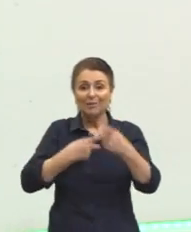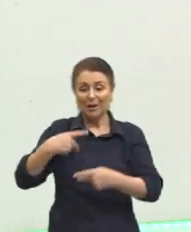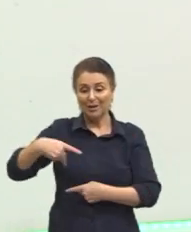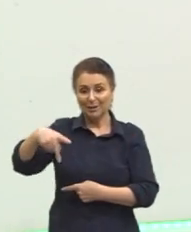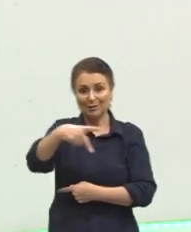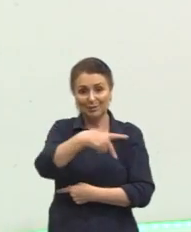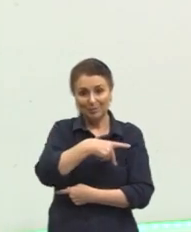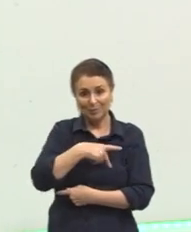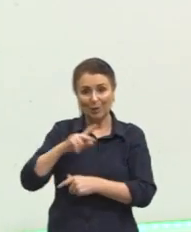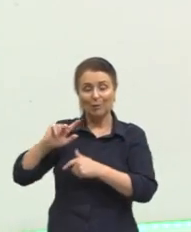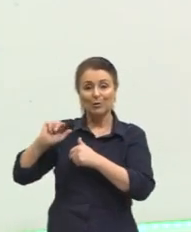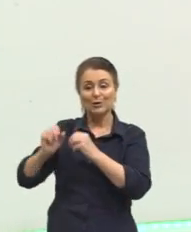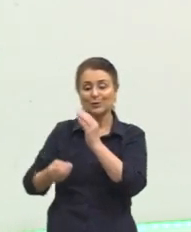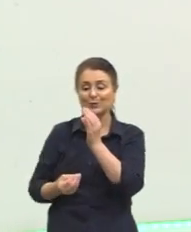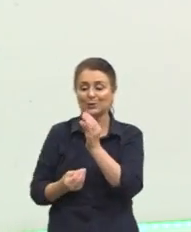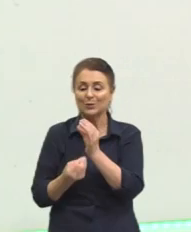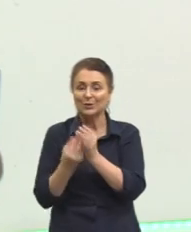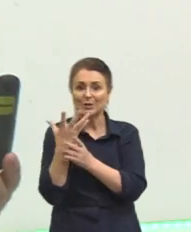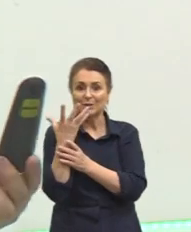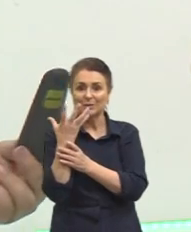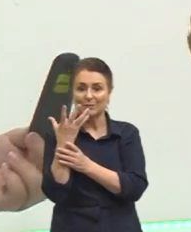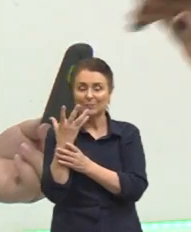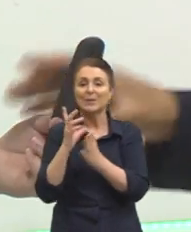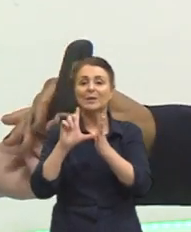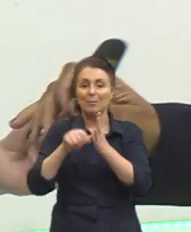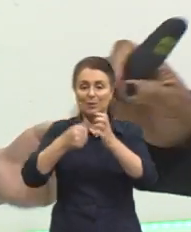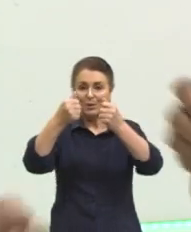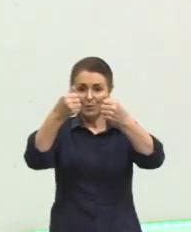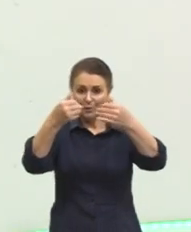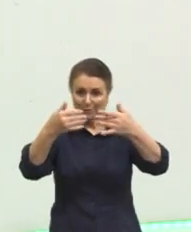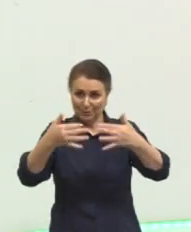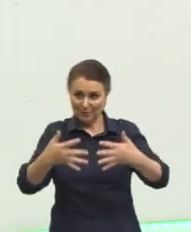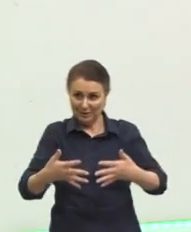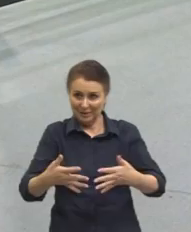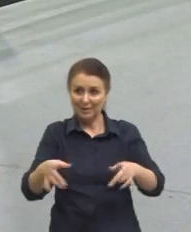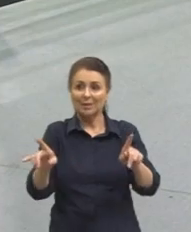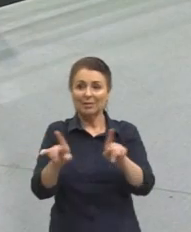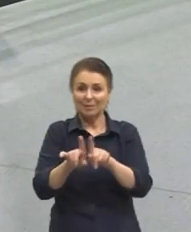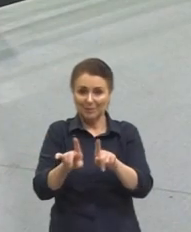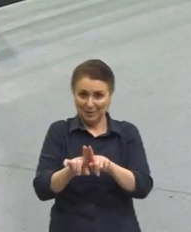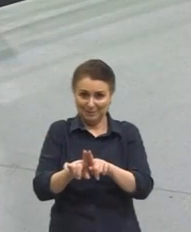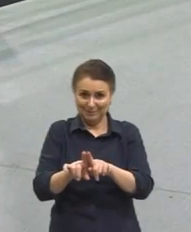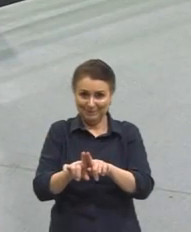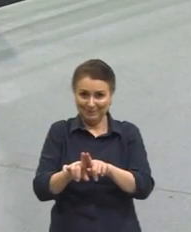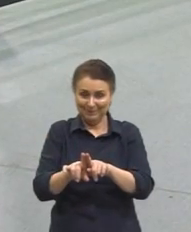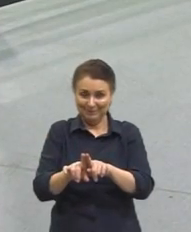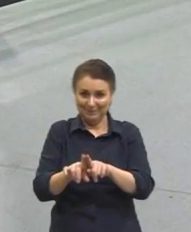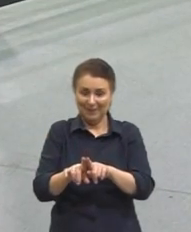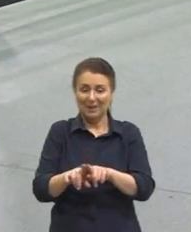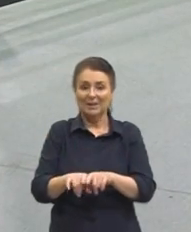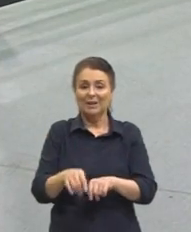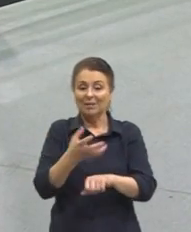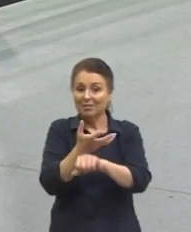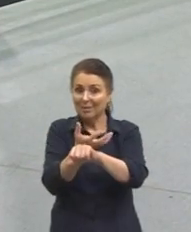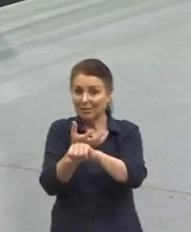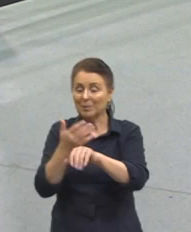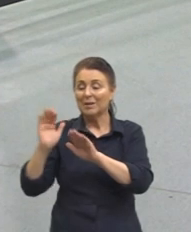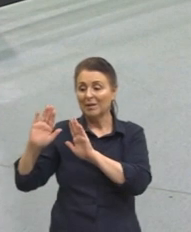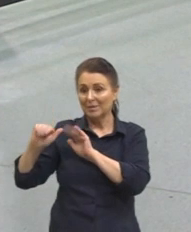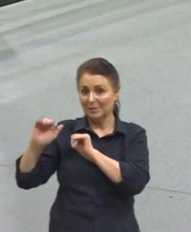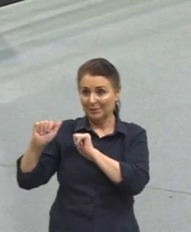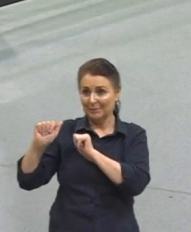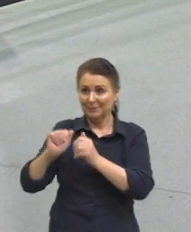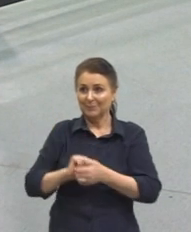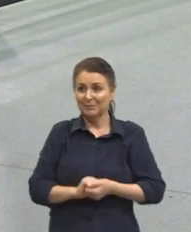originários, que já, já, nós vamos ver no decorrer das questões da língua espanhola, do nosso componente curricular. Certo?